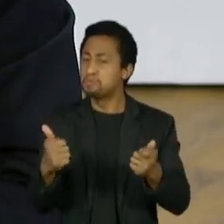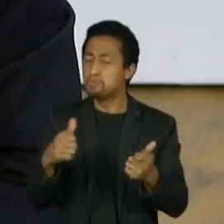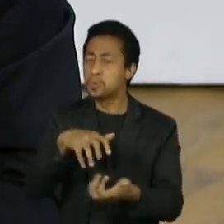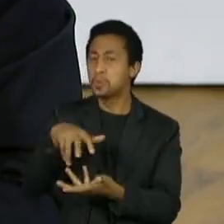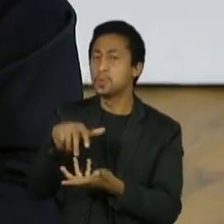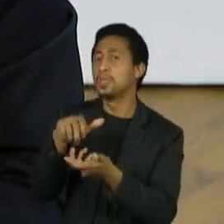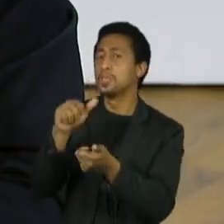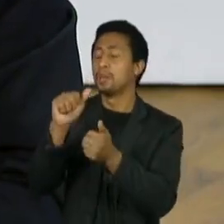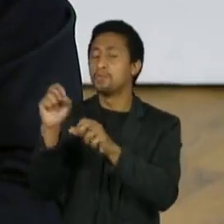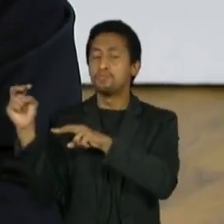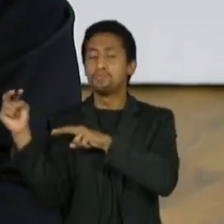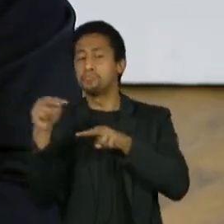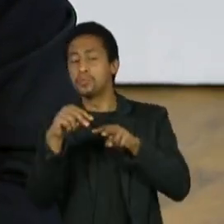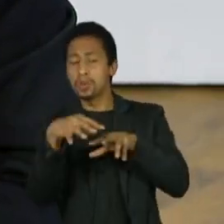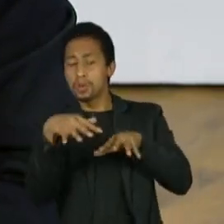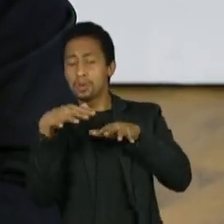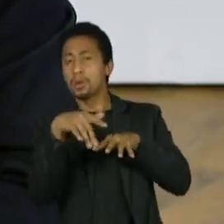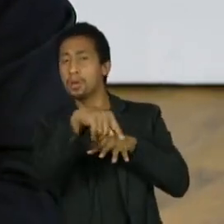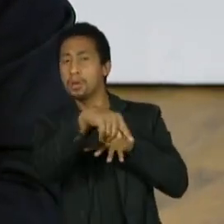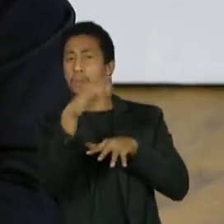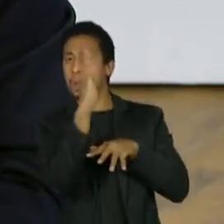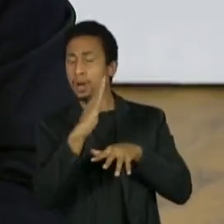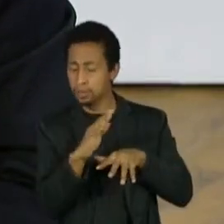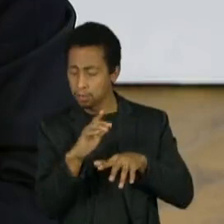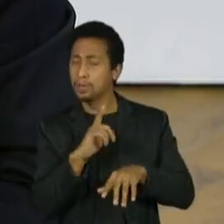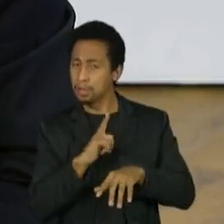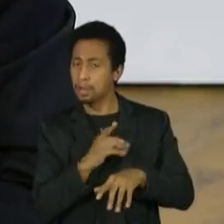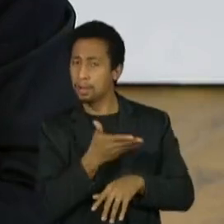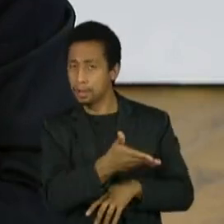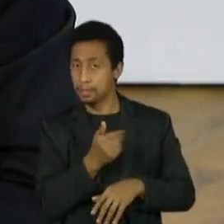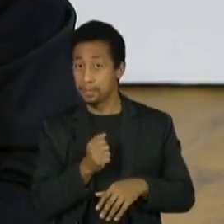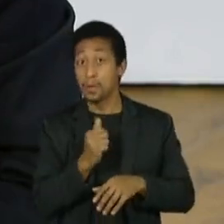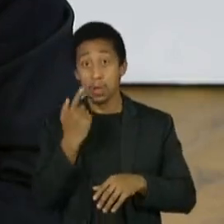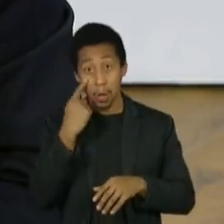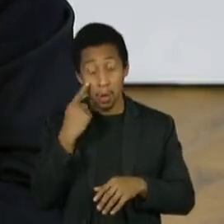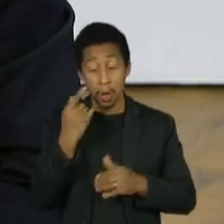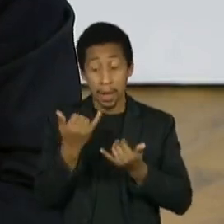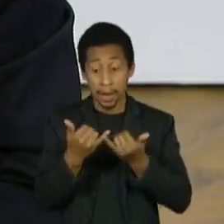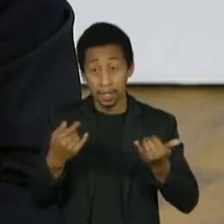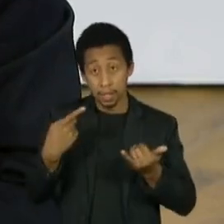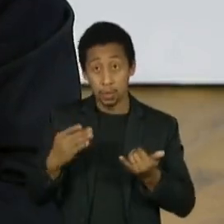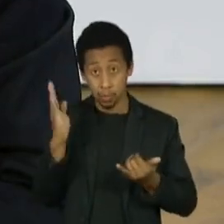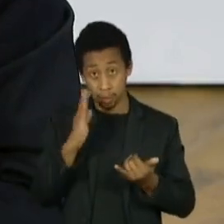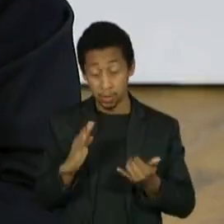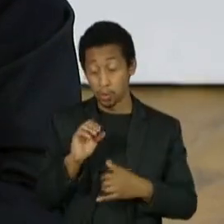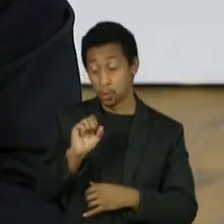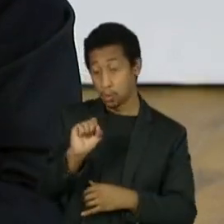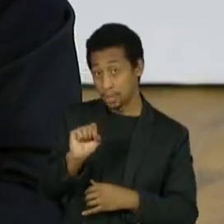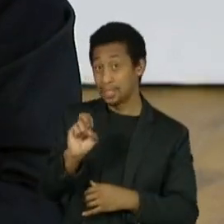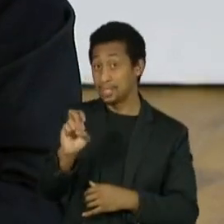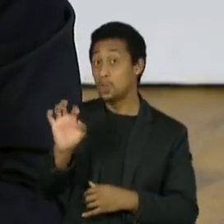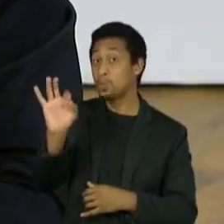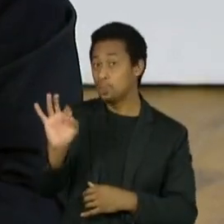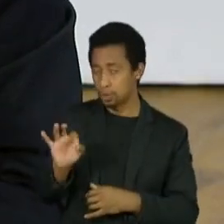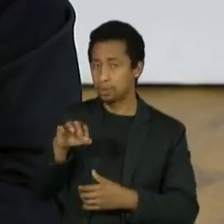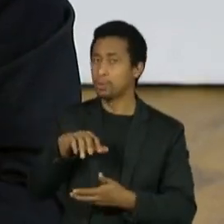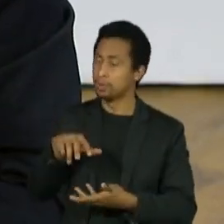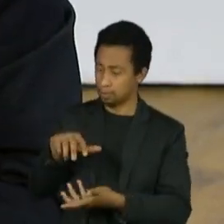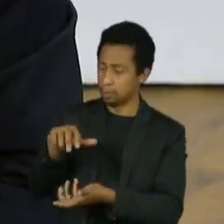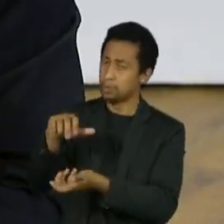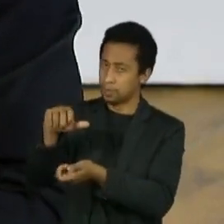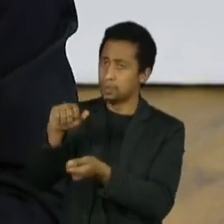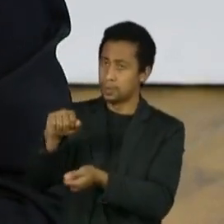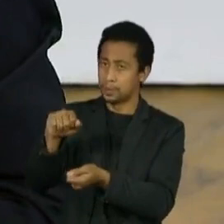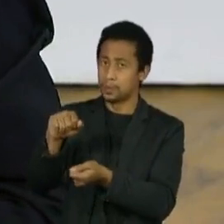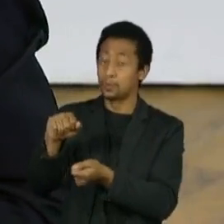esse cara. Aqui é importante só destacar o seguinte, a matriz elétrica brasileira, 85% dela é renovável. No